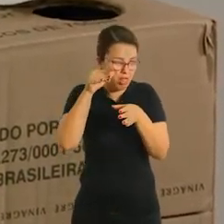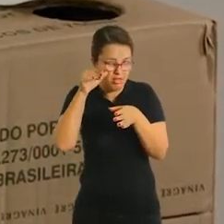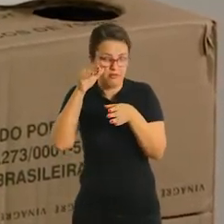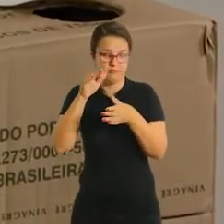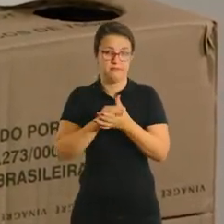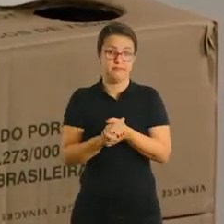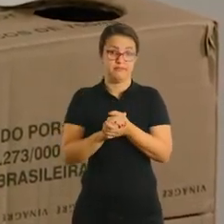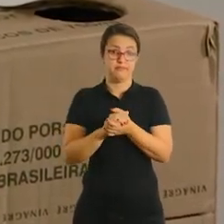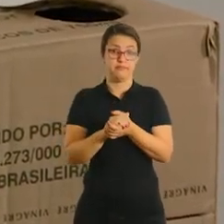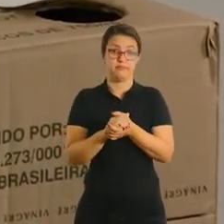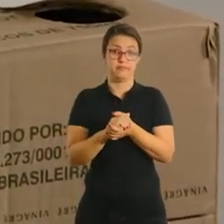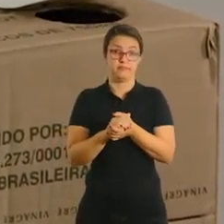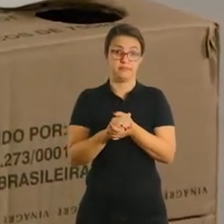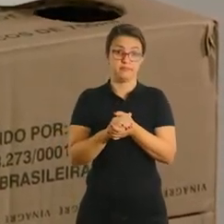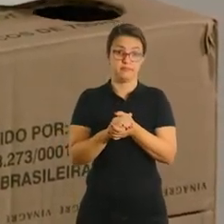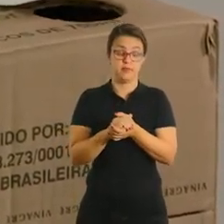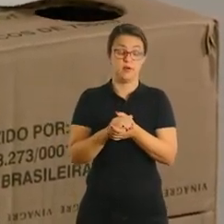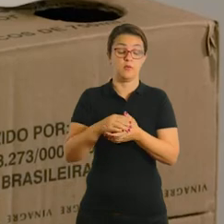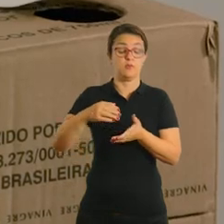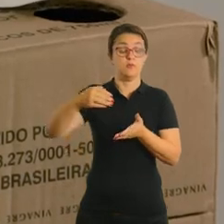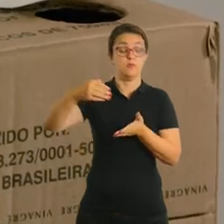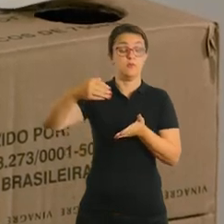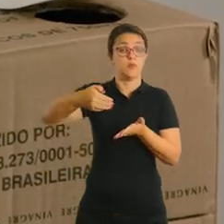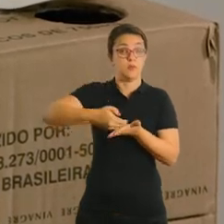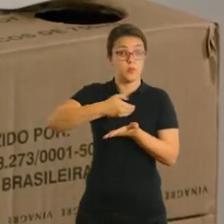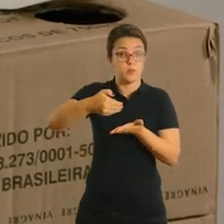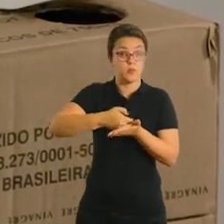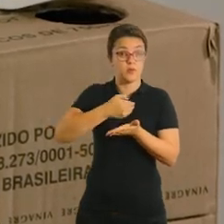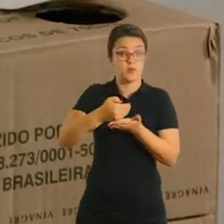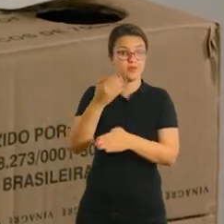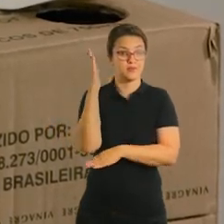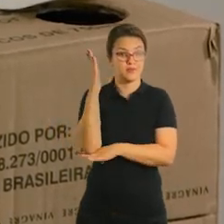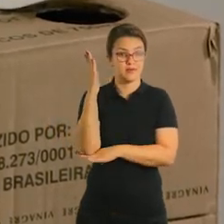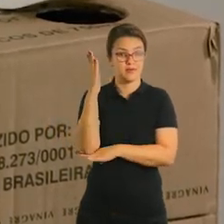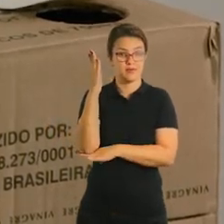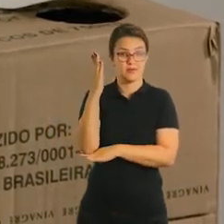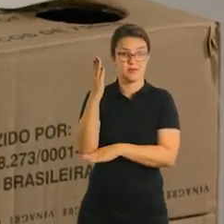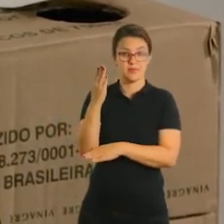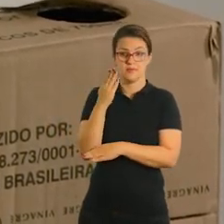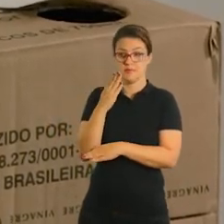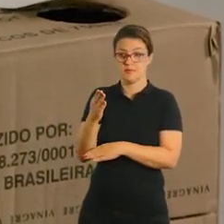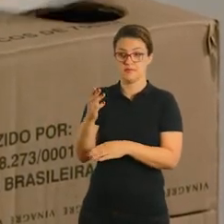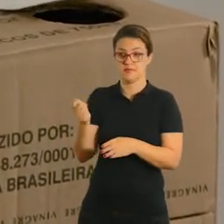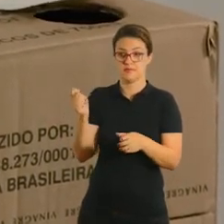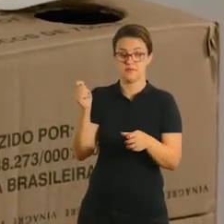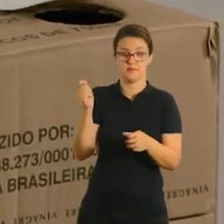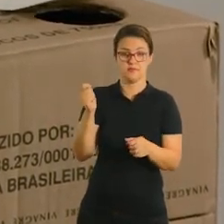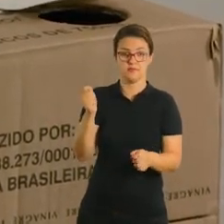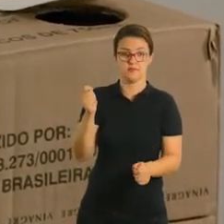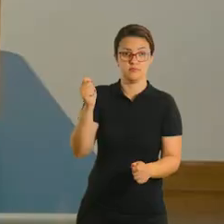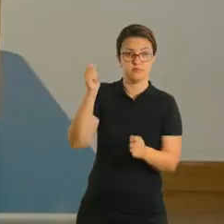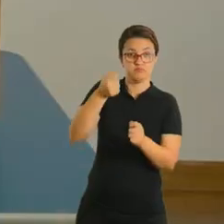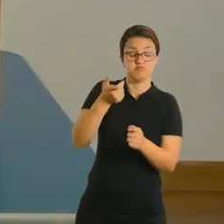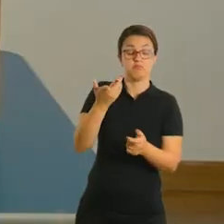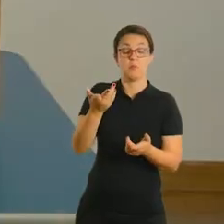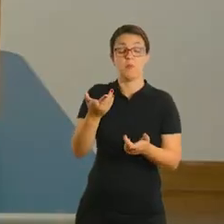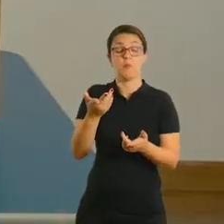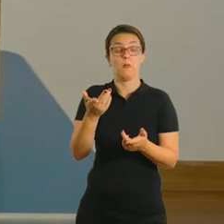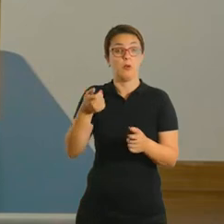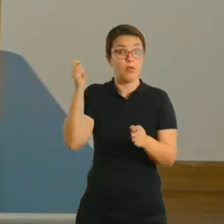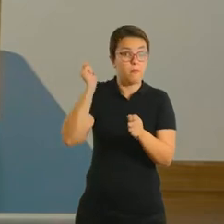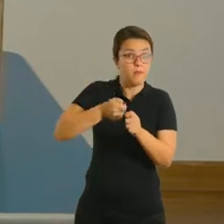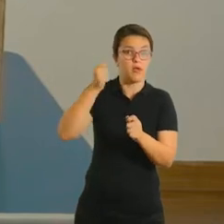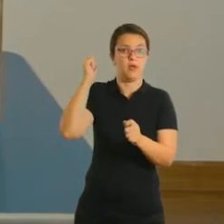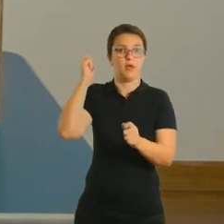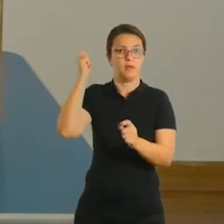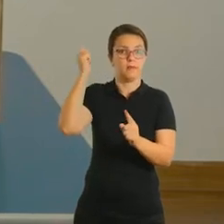uma colherzinha de pau e você vai colocando o brinquedinho para ela ir acertando. Escolhe um brinquedinho que ela não vai ter dó